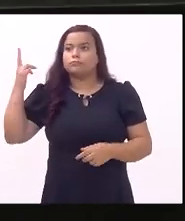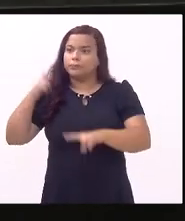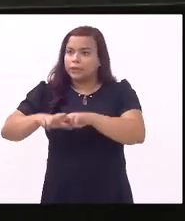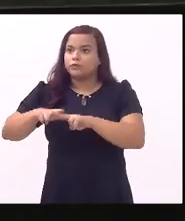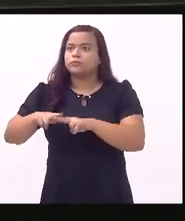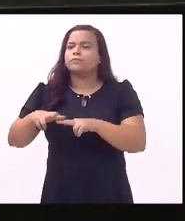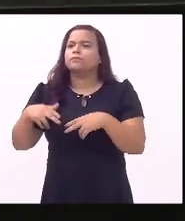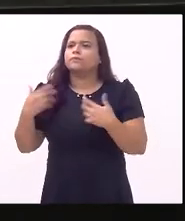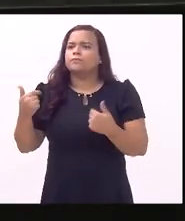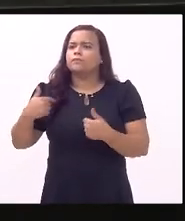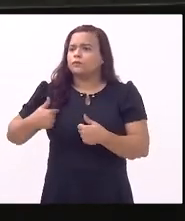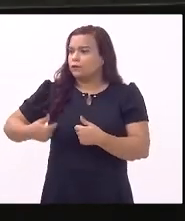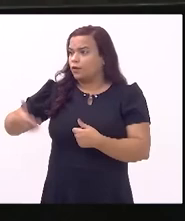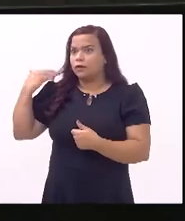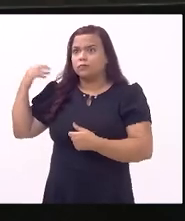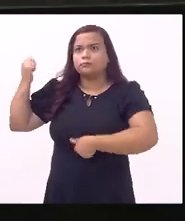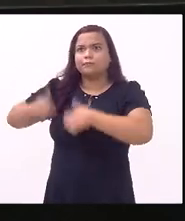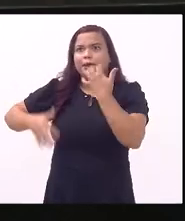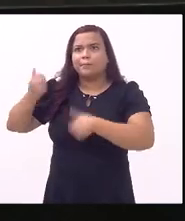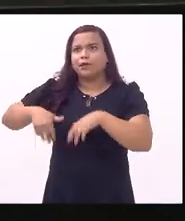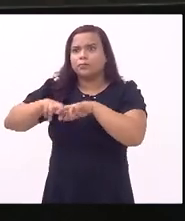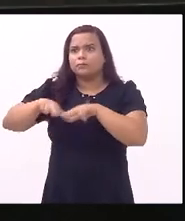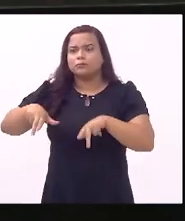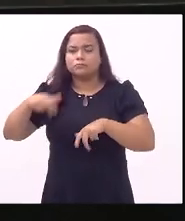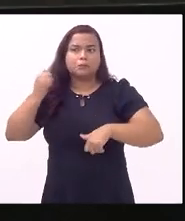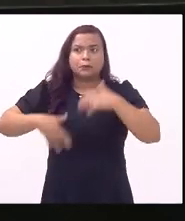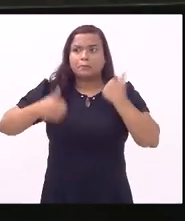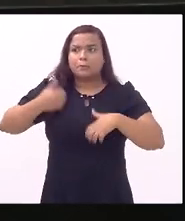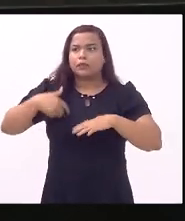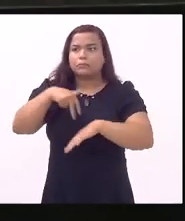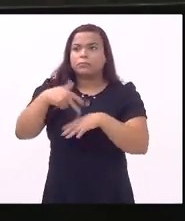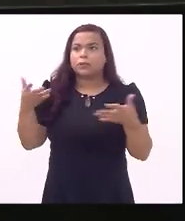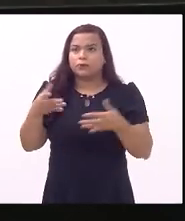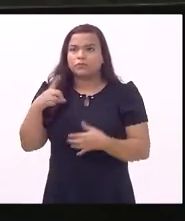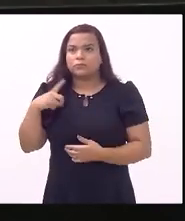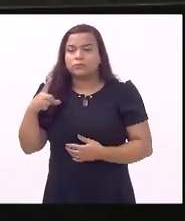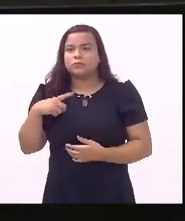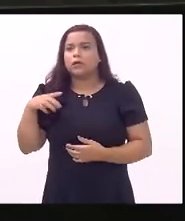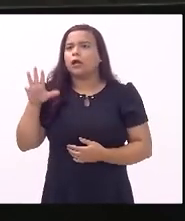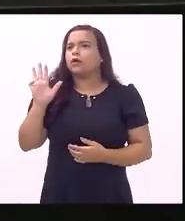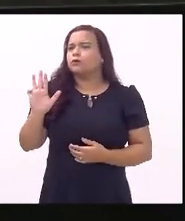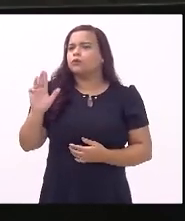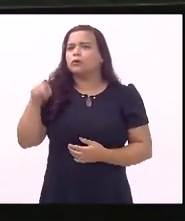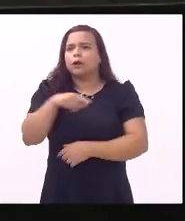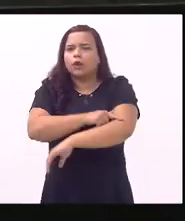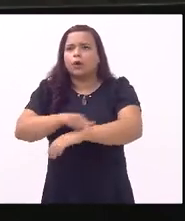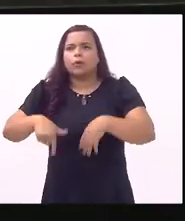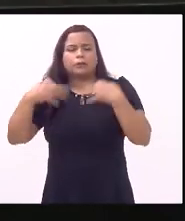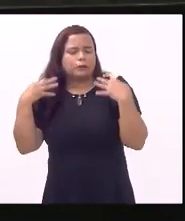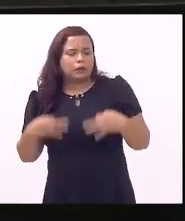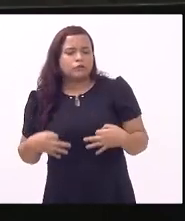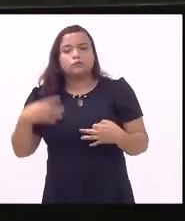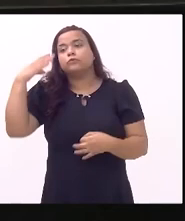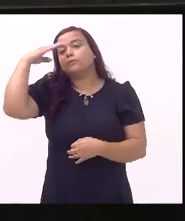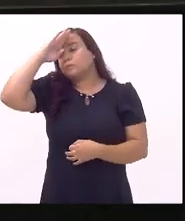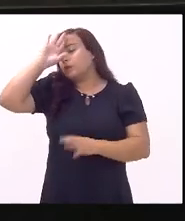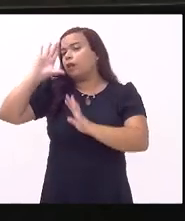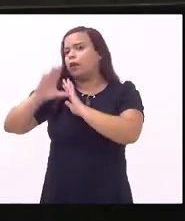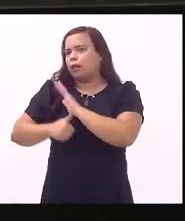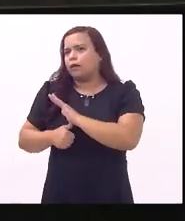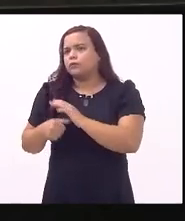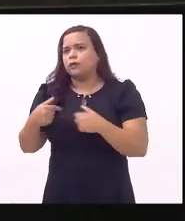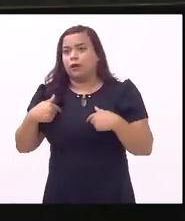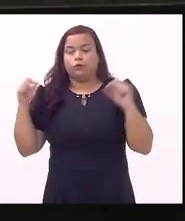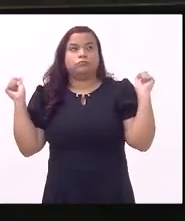antecederam segundo as falas que houveram aqui o Lula é honesto e o Bolsonaro é ladrão eu estou